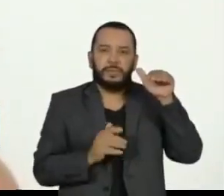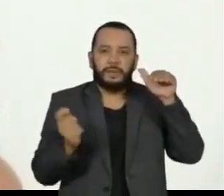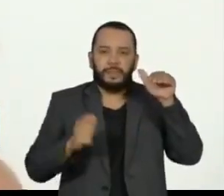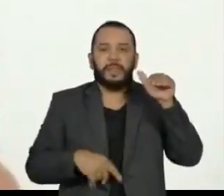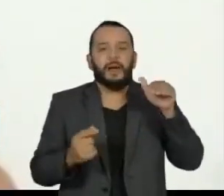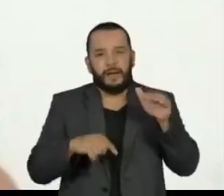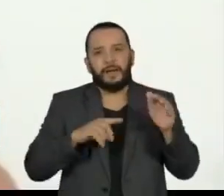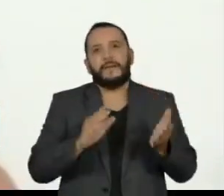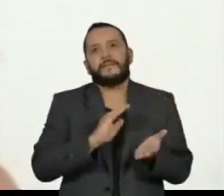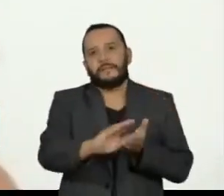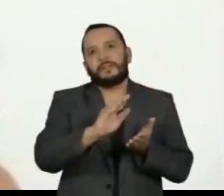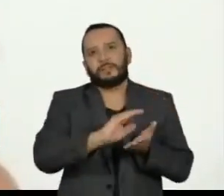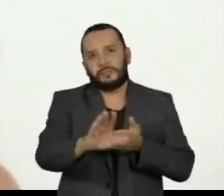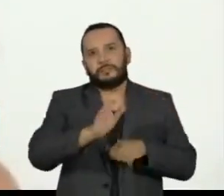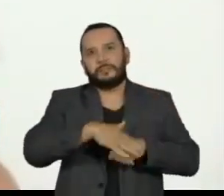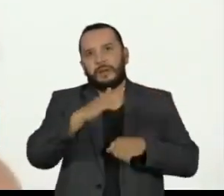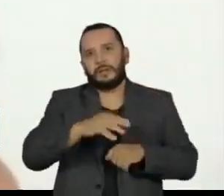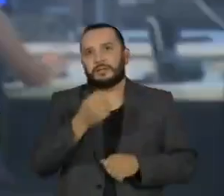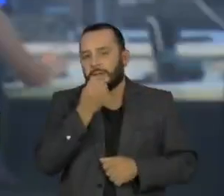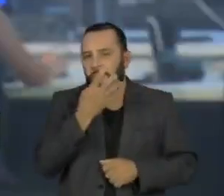investir cada vez mais, porque vale muito a pena.